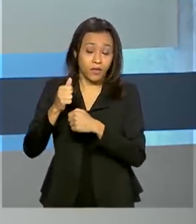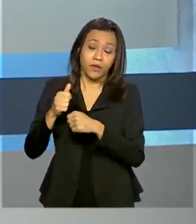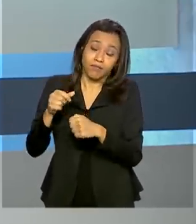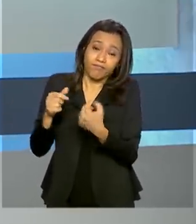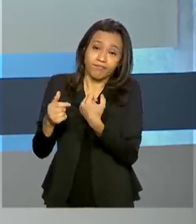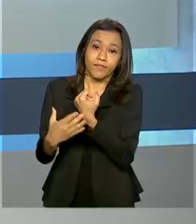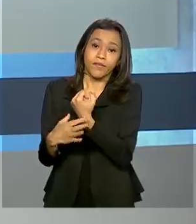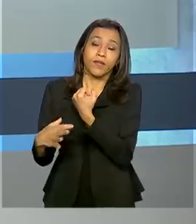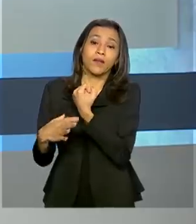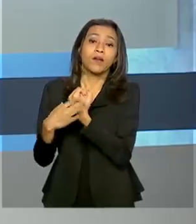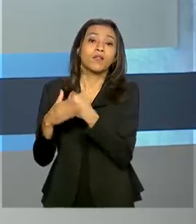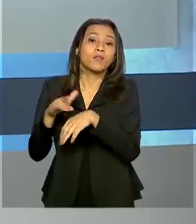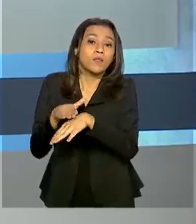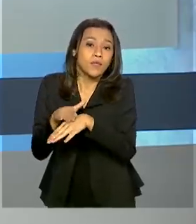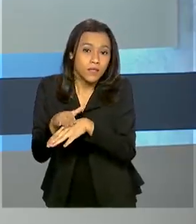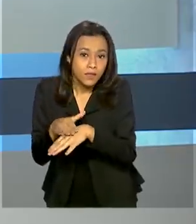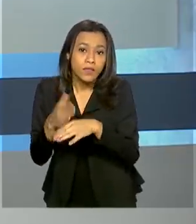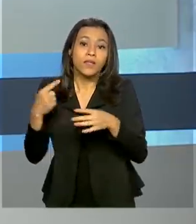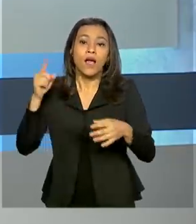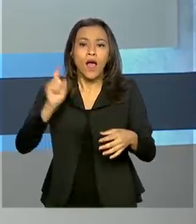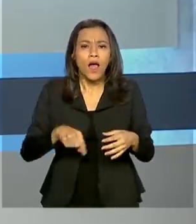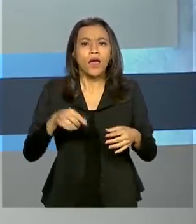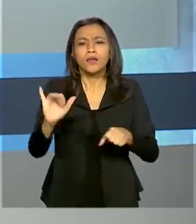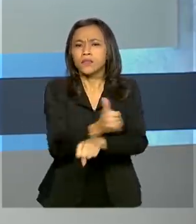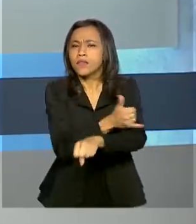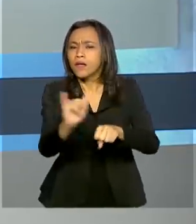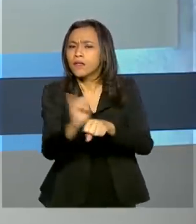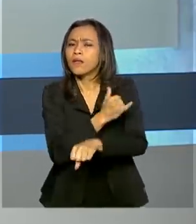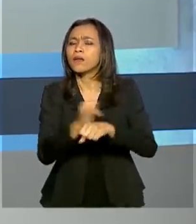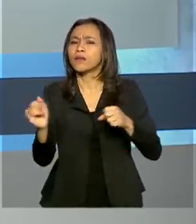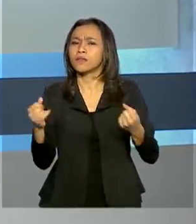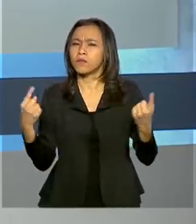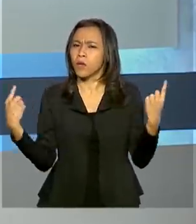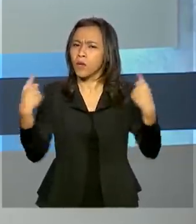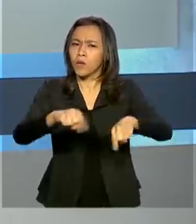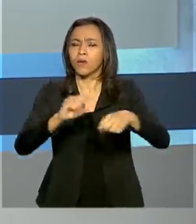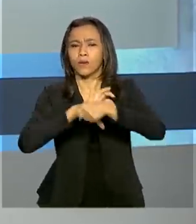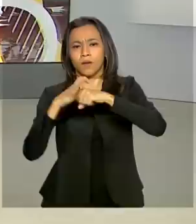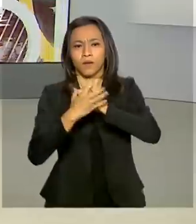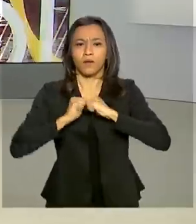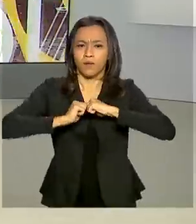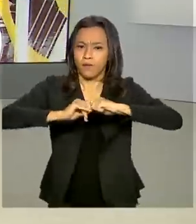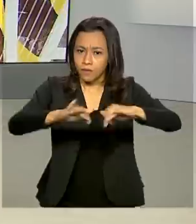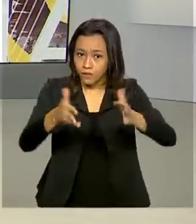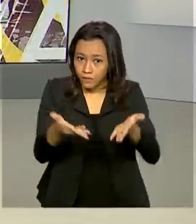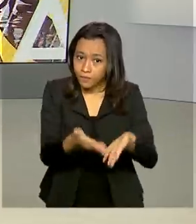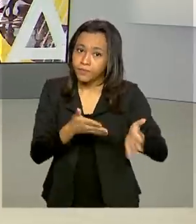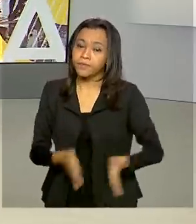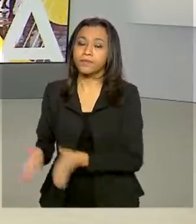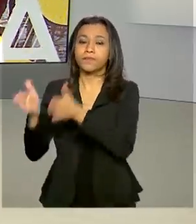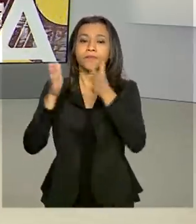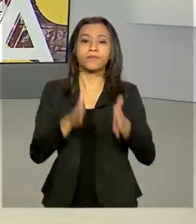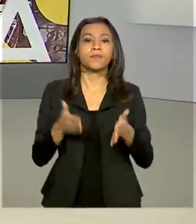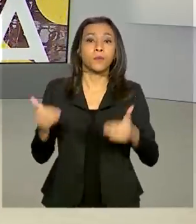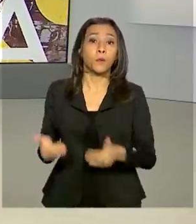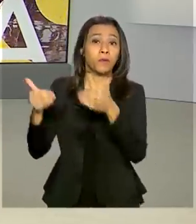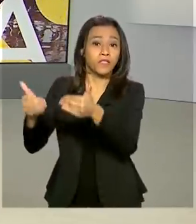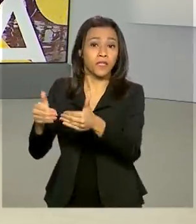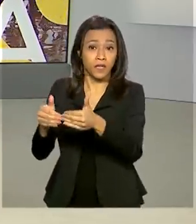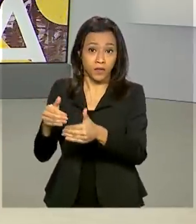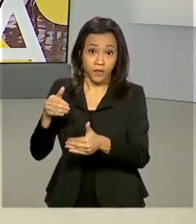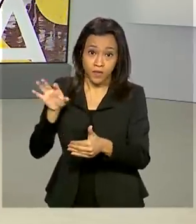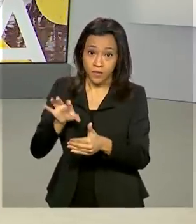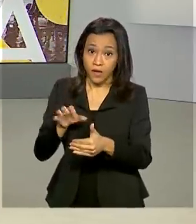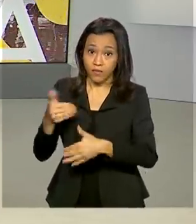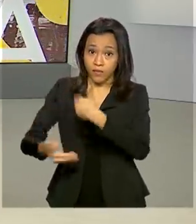A medida foi tomada como parte das ações de enfrentamento à pandemia de Covid-19. O Ministério da Infraestrutura anunciou